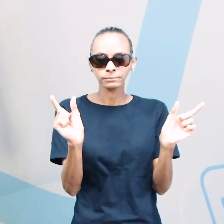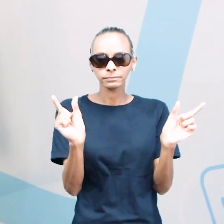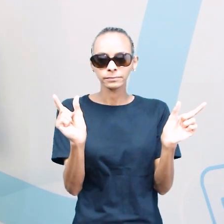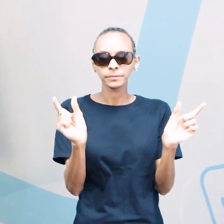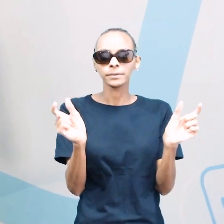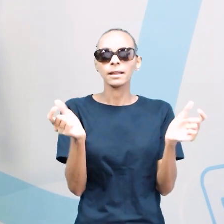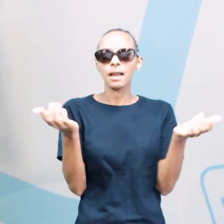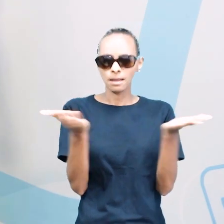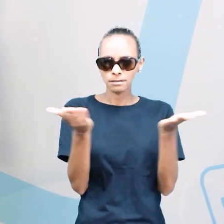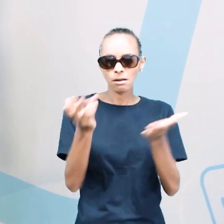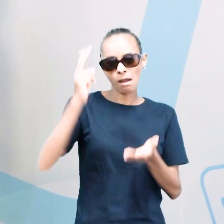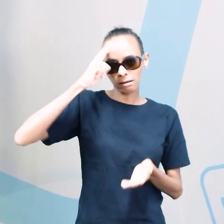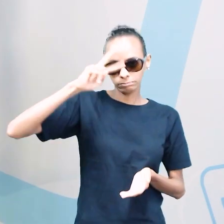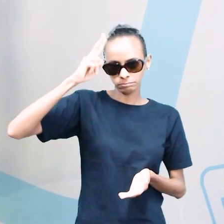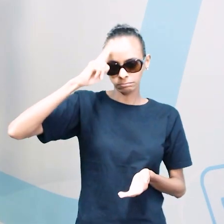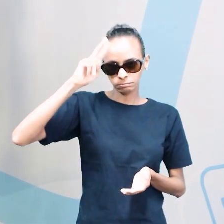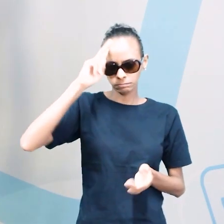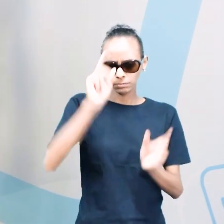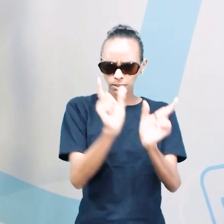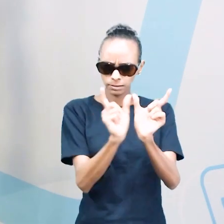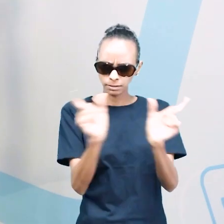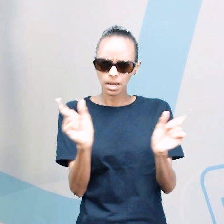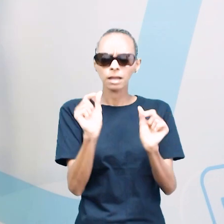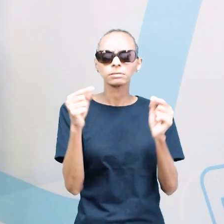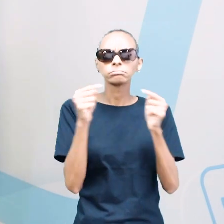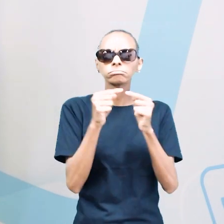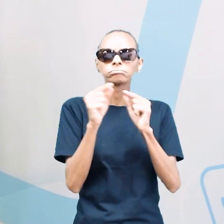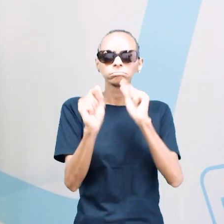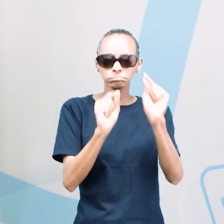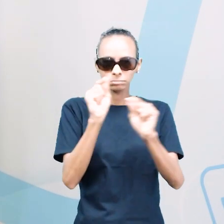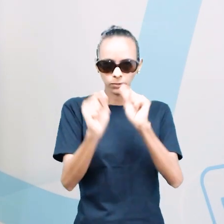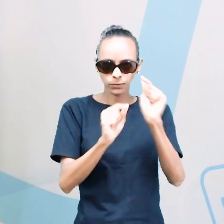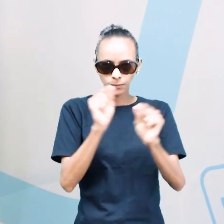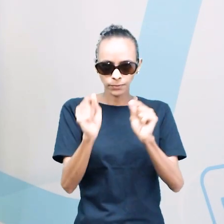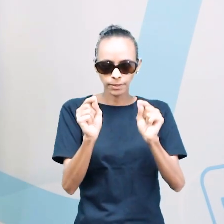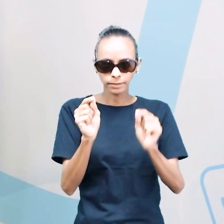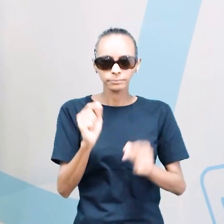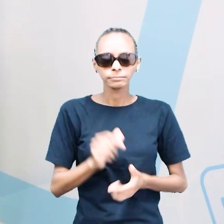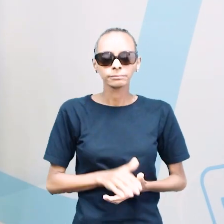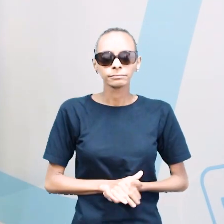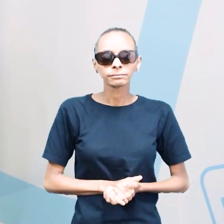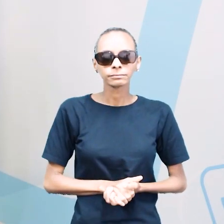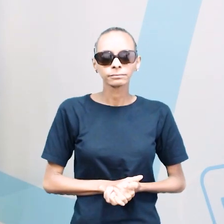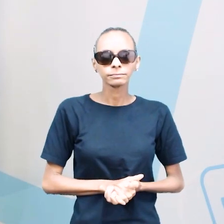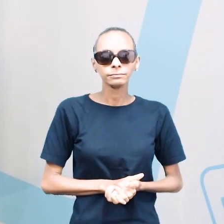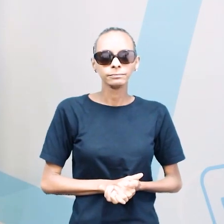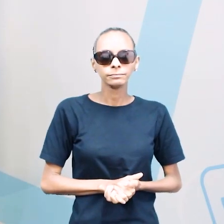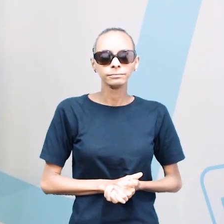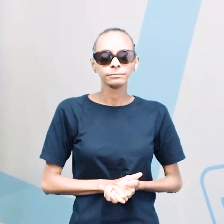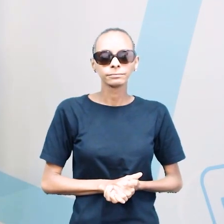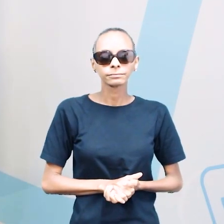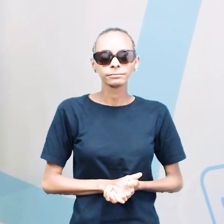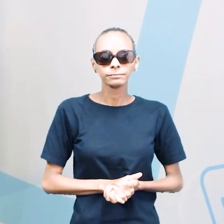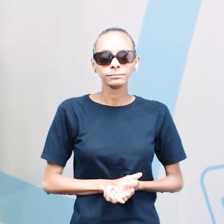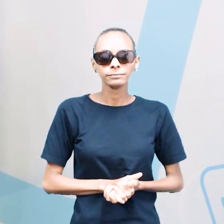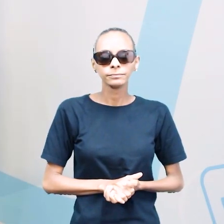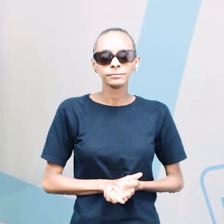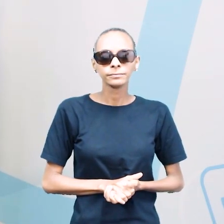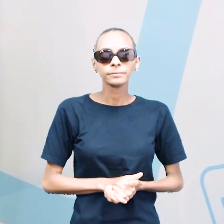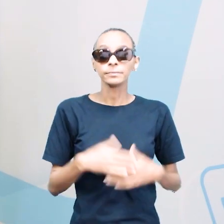Vamos dar uma revisada nesses termos. She is wearing a purple silk t-shirt.